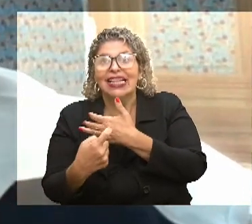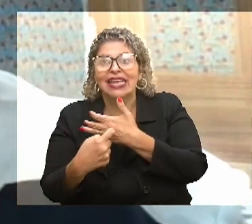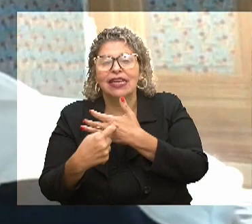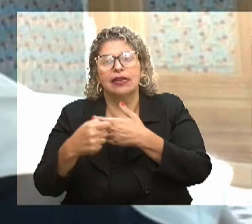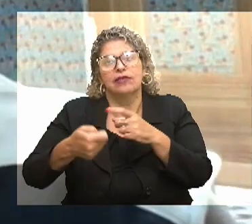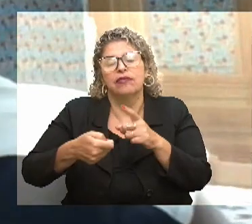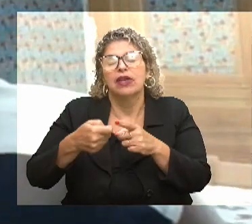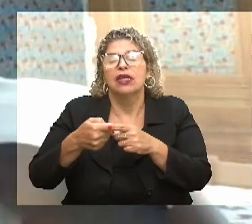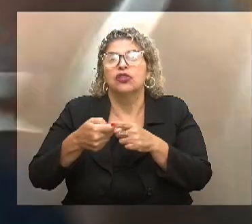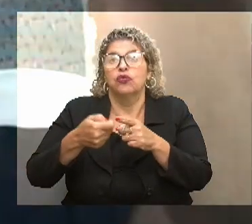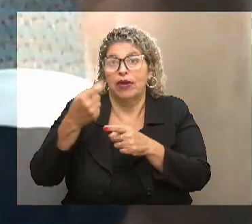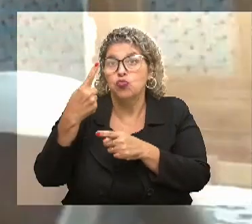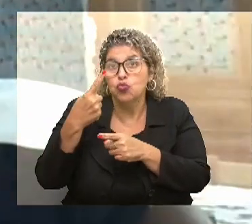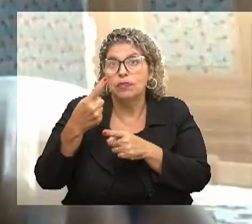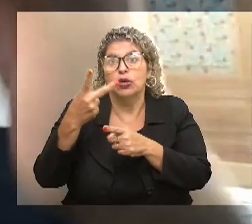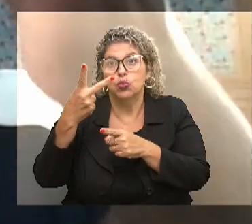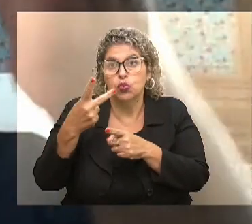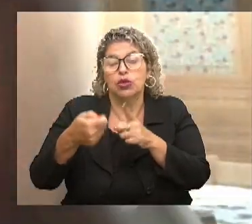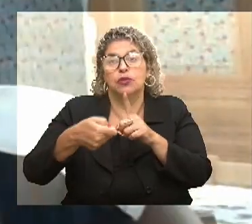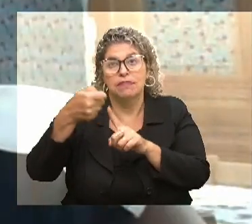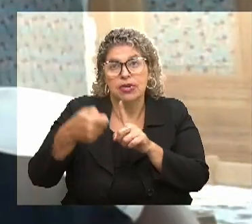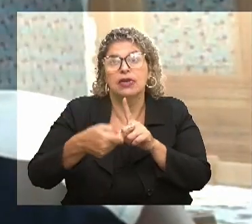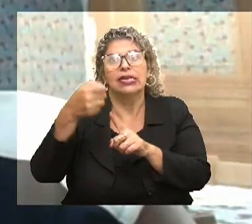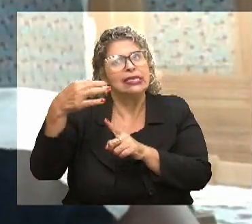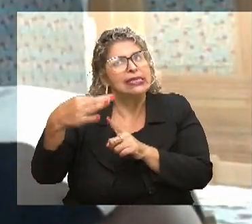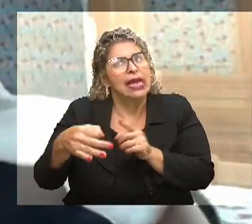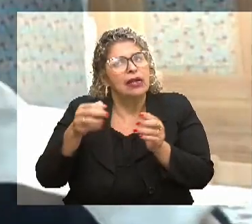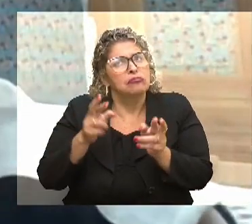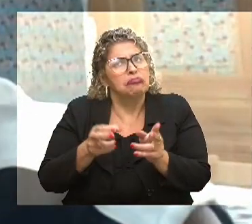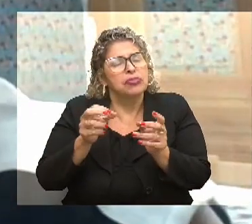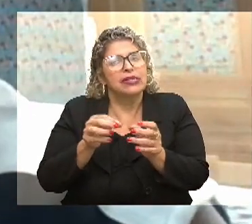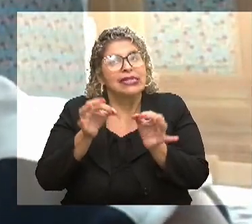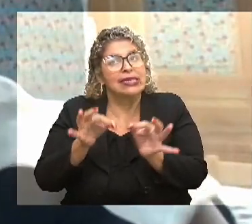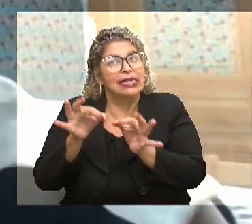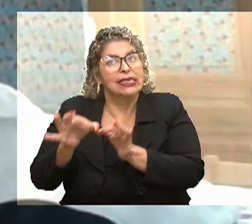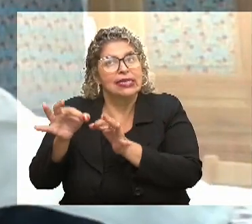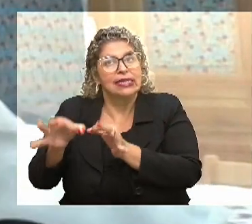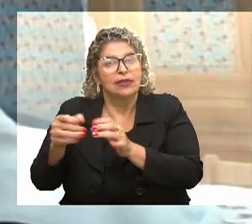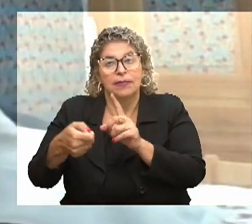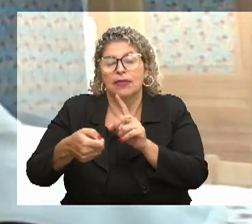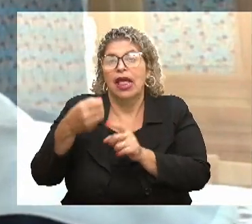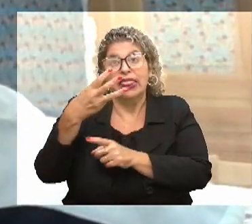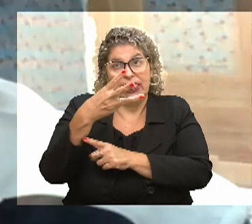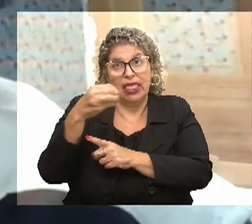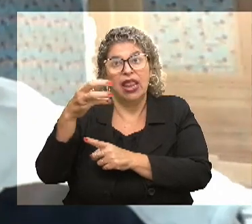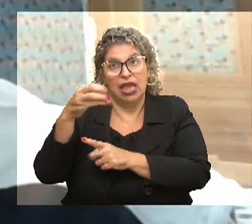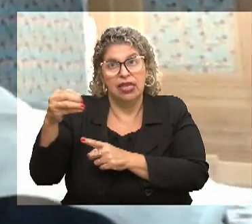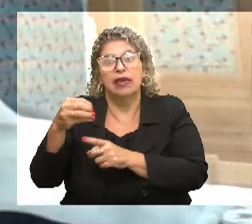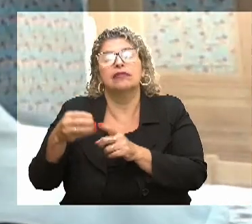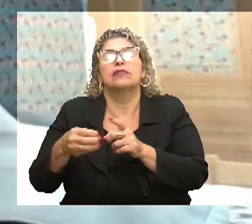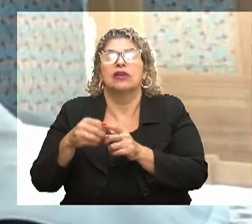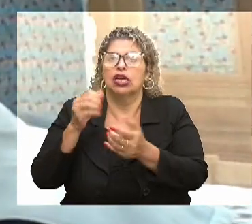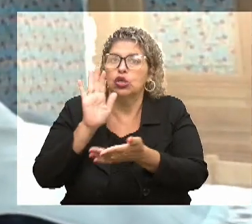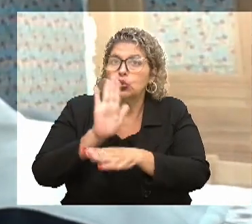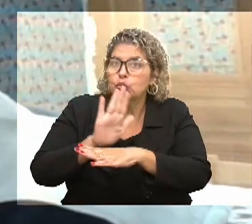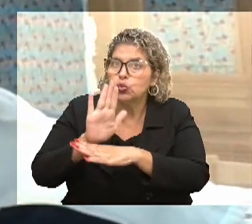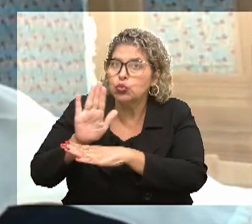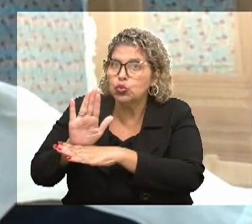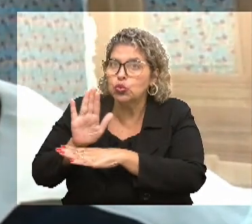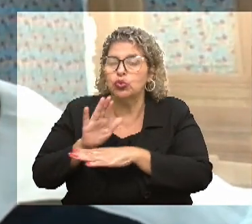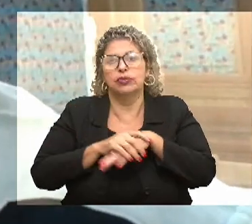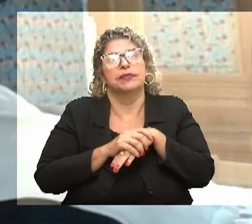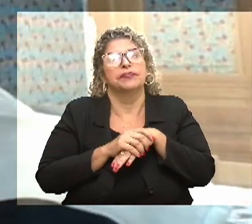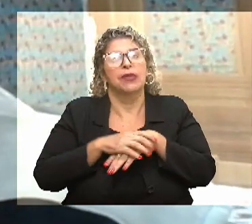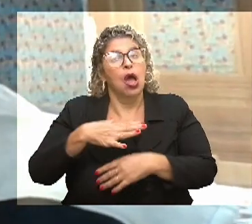no mês ou não. Então, a tem uma base. A gente tem... Ah, é 300 e a 300. Não passa daquilo ali. A gente ajuda eles, então, com